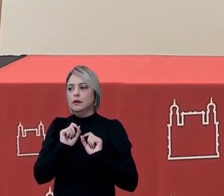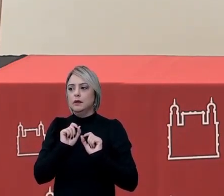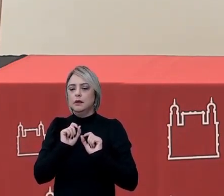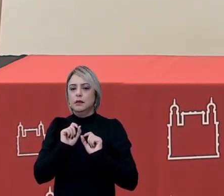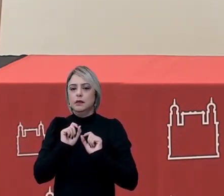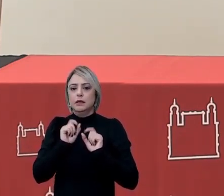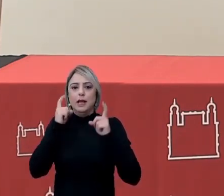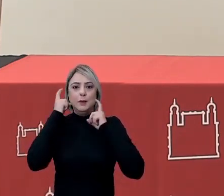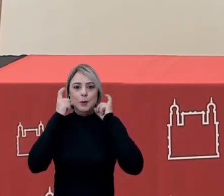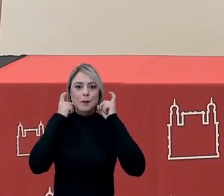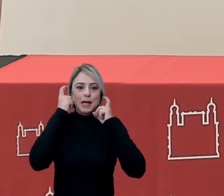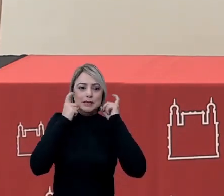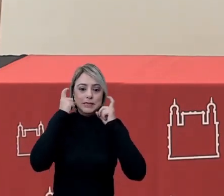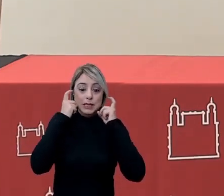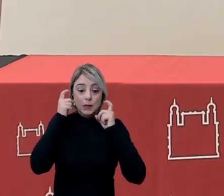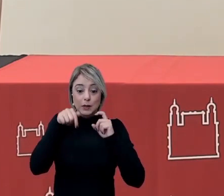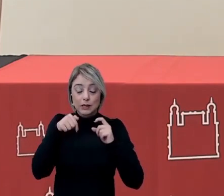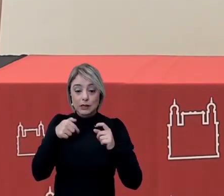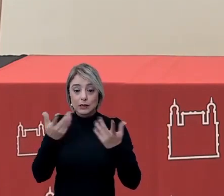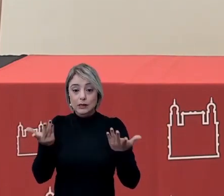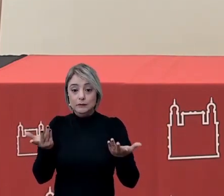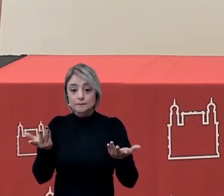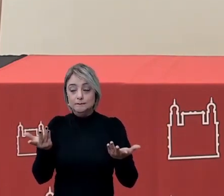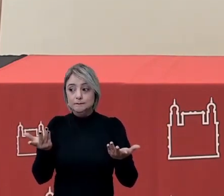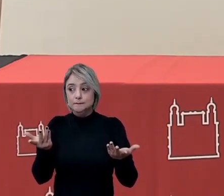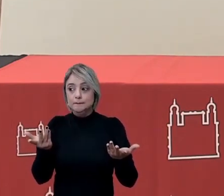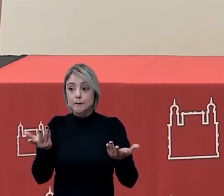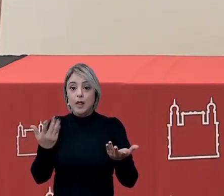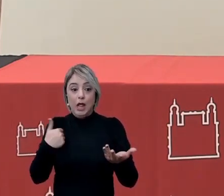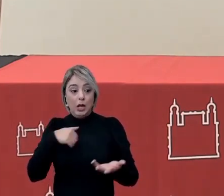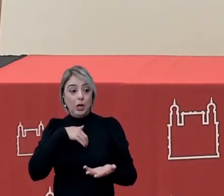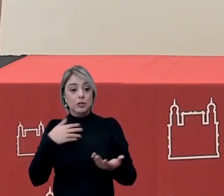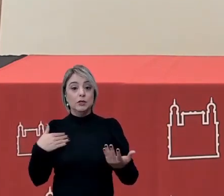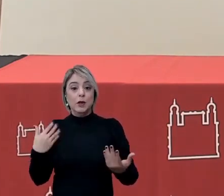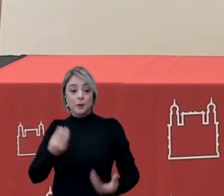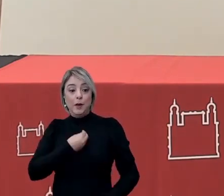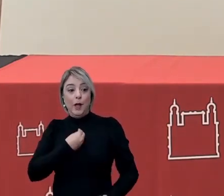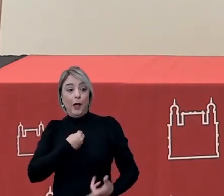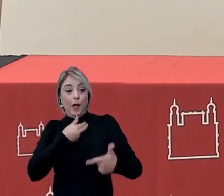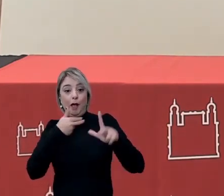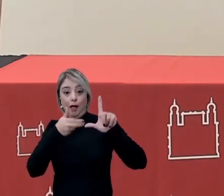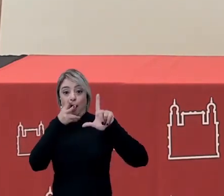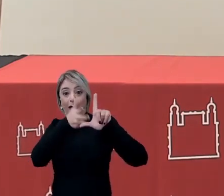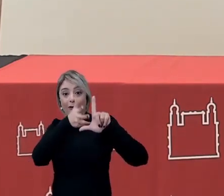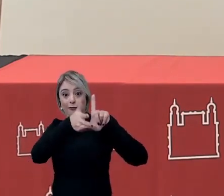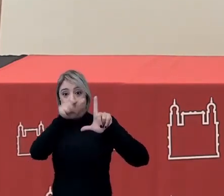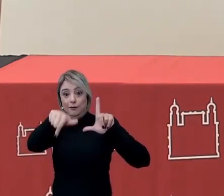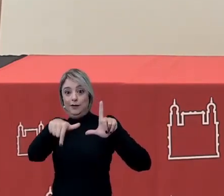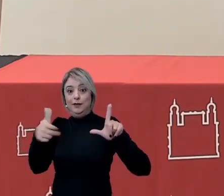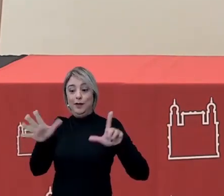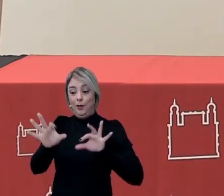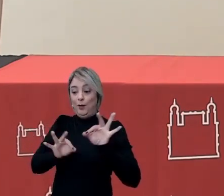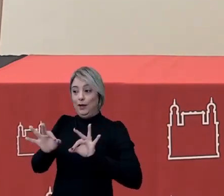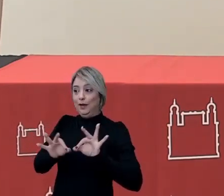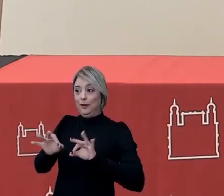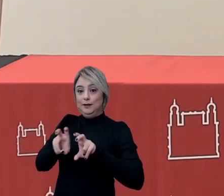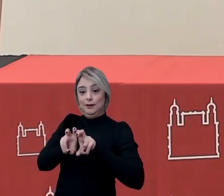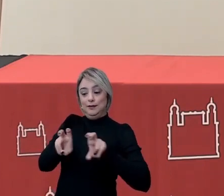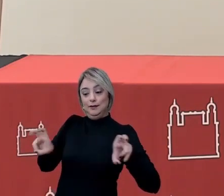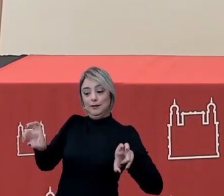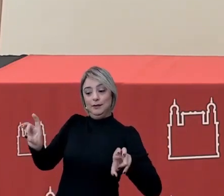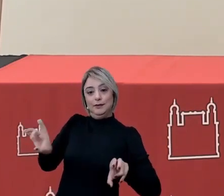a preocupação aqui como nós estamos ao vivo então tudo se organiza aqui nesse momento da